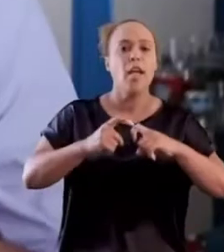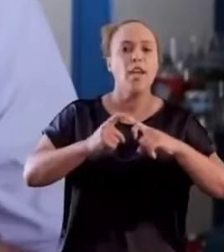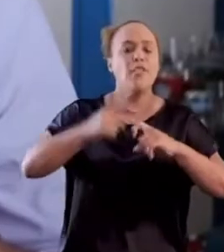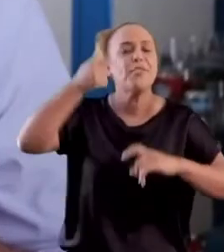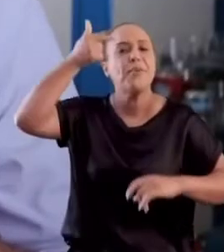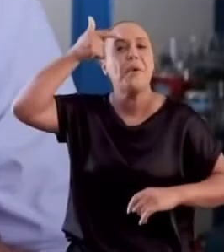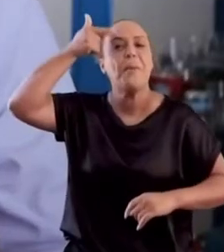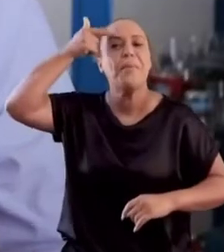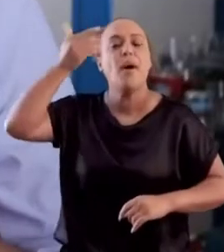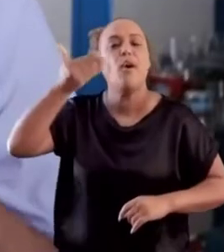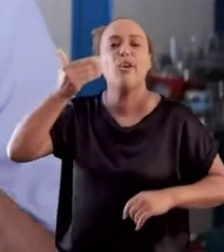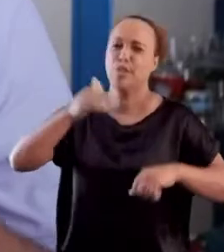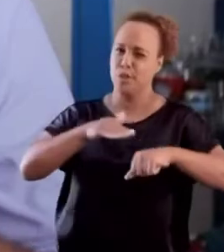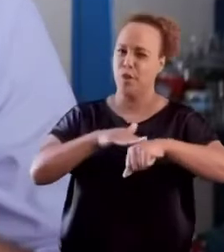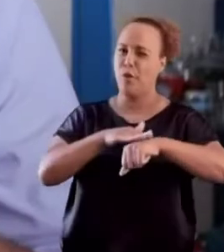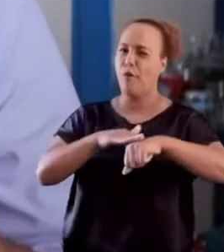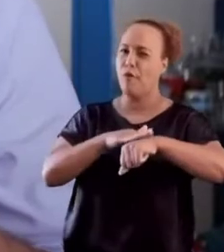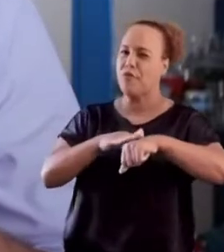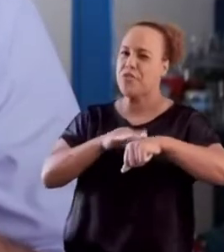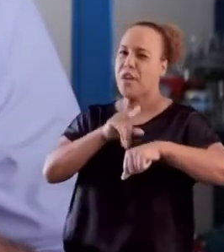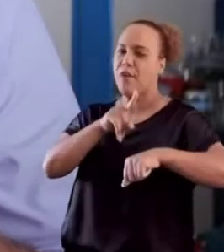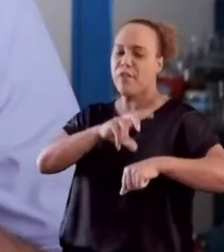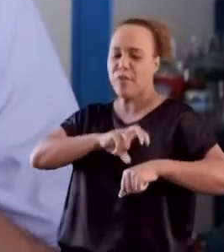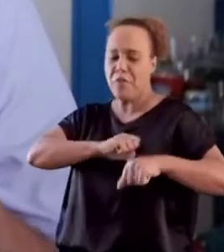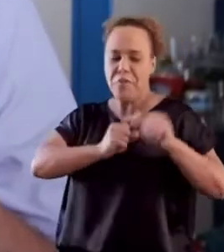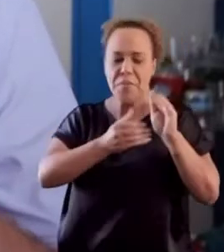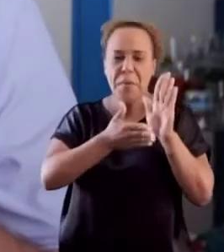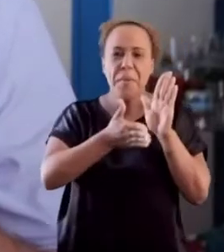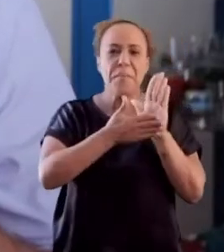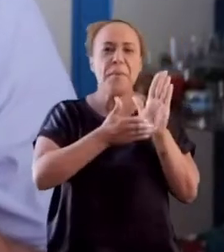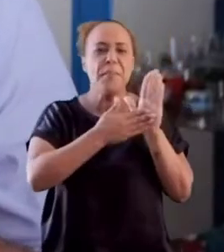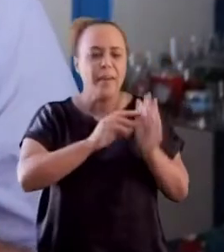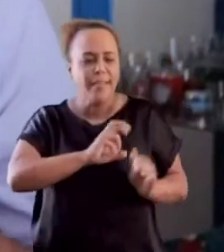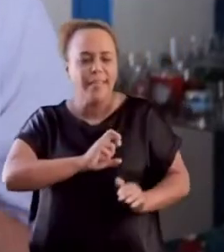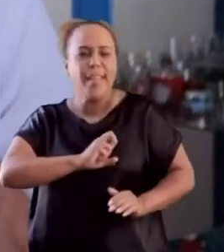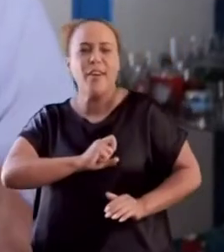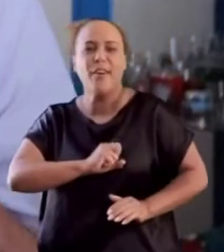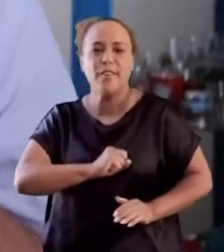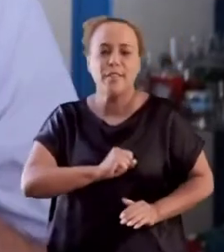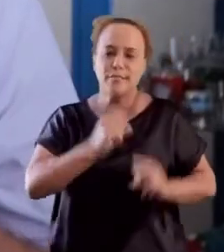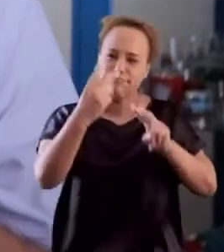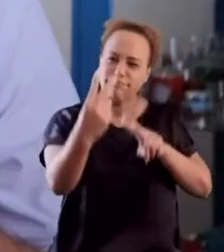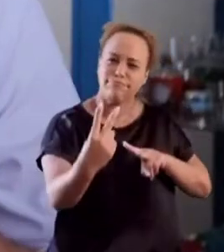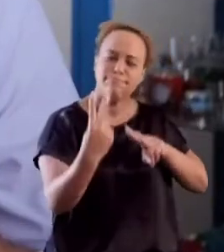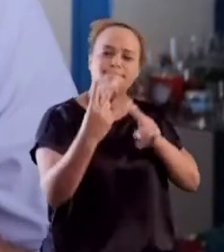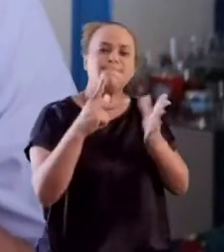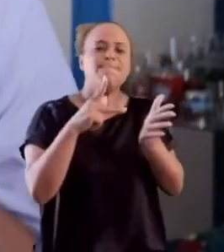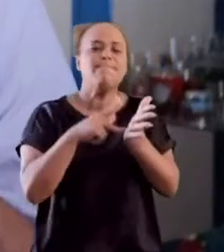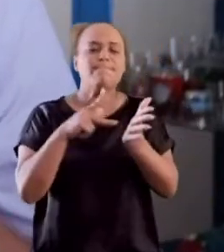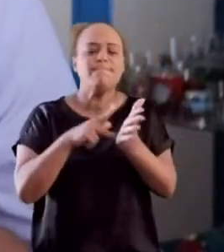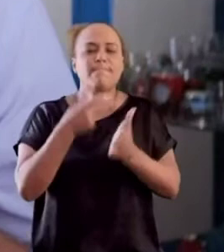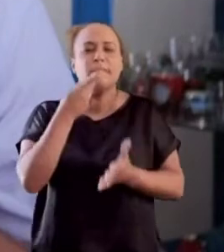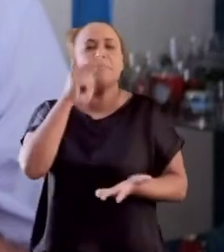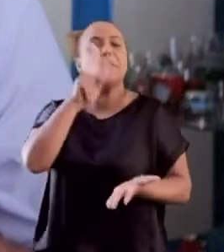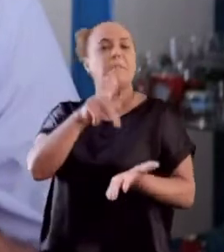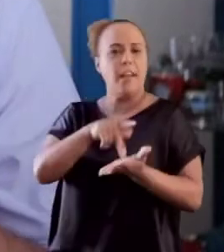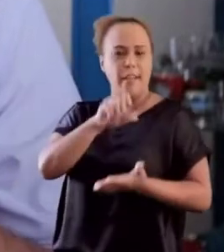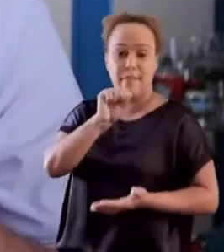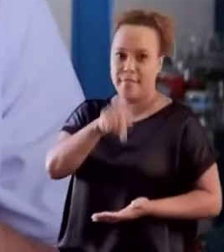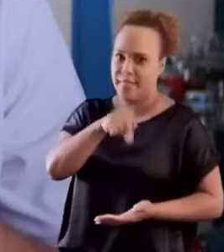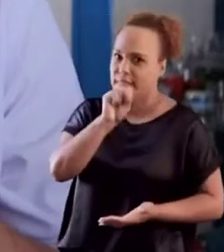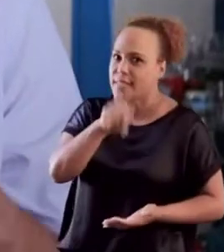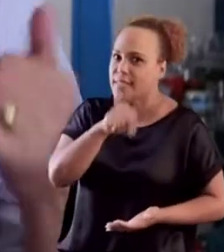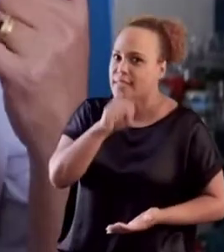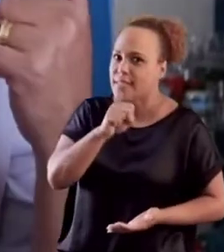Eu sou o Dr. Marcio Aurélio E hoje eu quero falar com você Que gostou de nossas propostas Que viu verdade no meu olhar E firmeza das